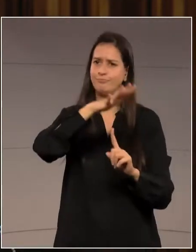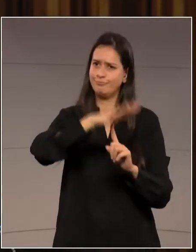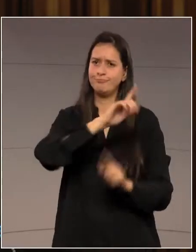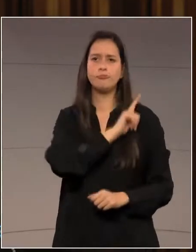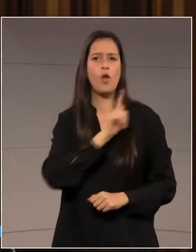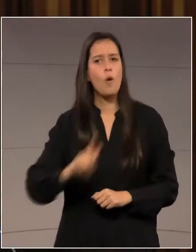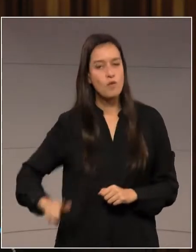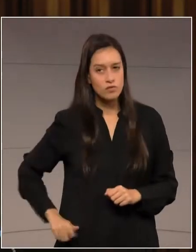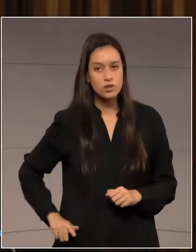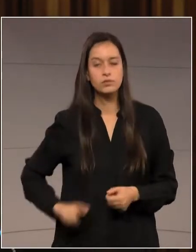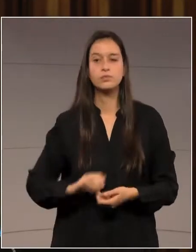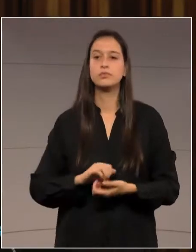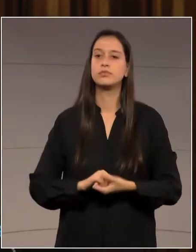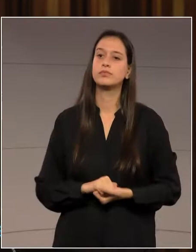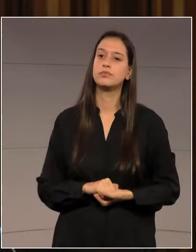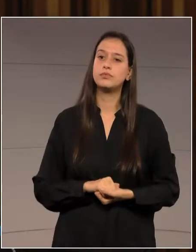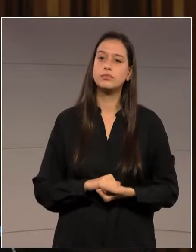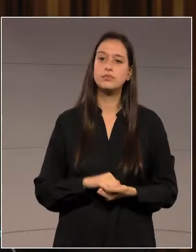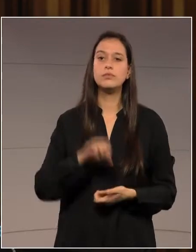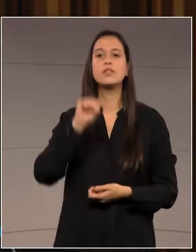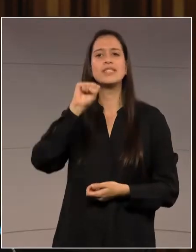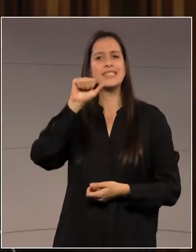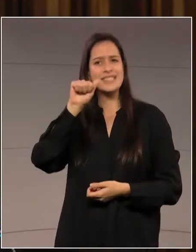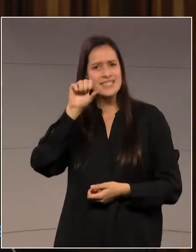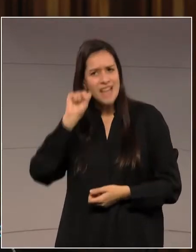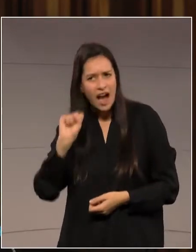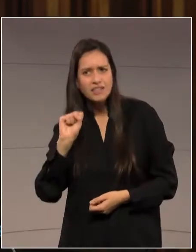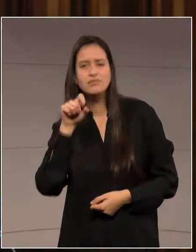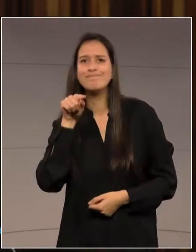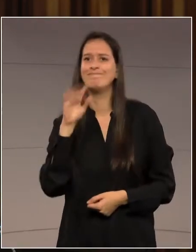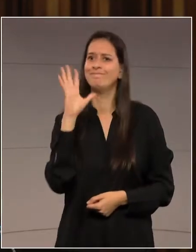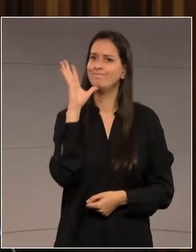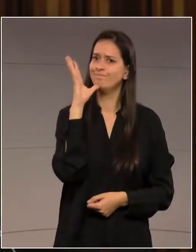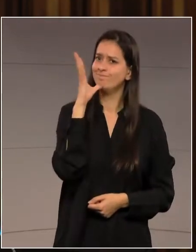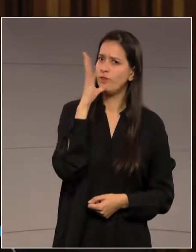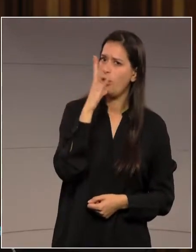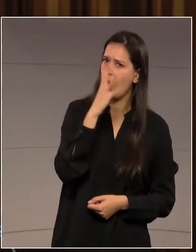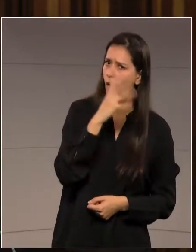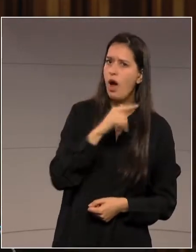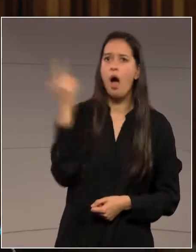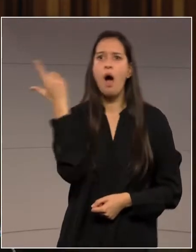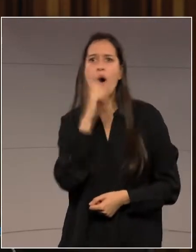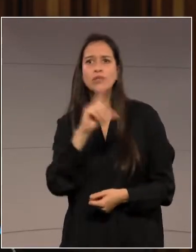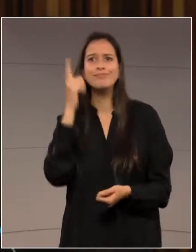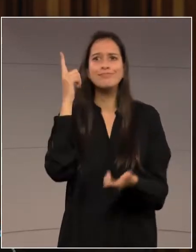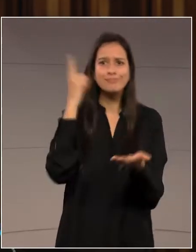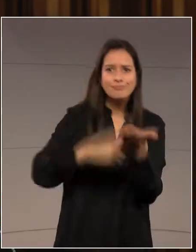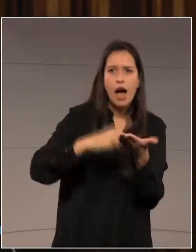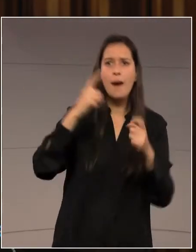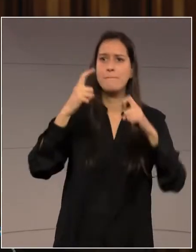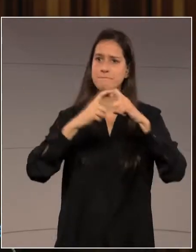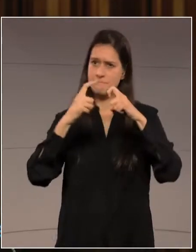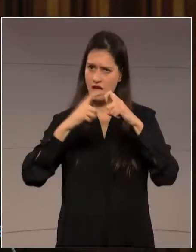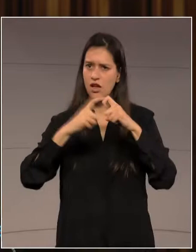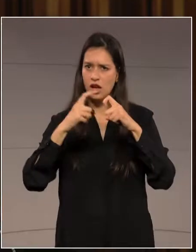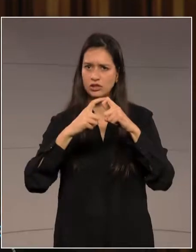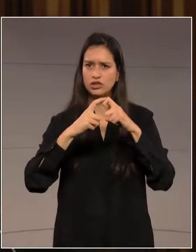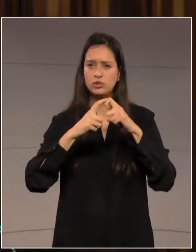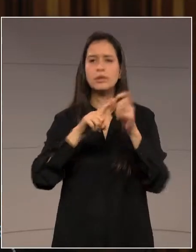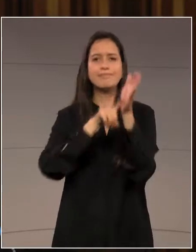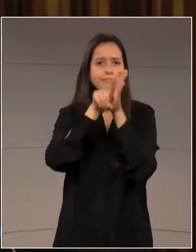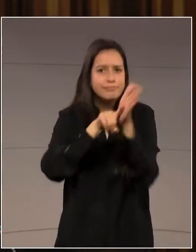demorando muito para marcar uma consulta, para marcar um exame, para marcar uma cirurgia.